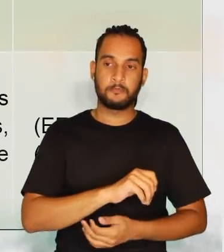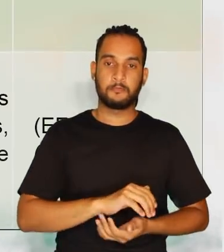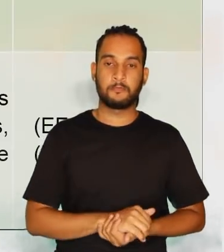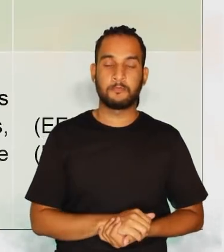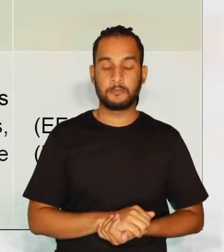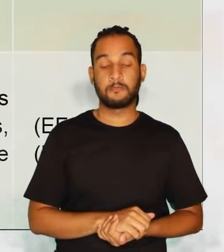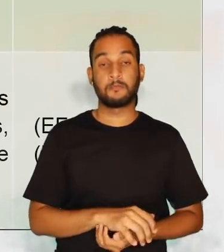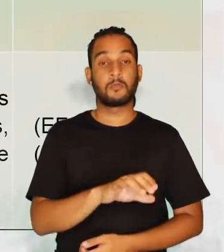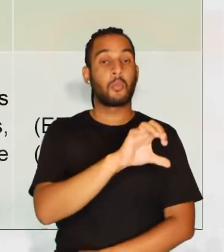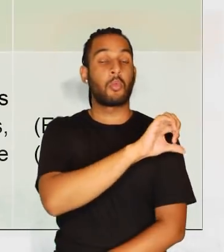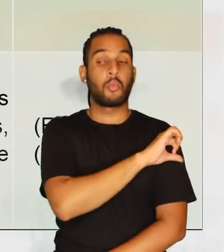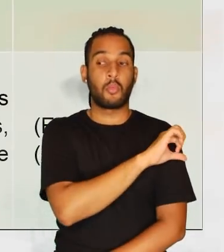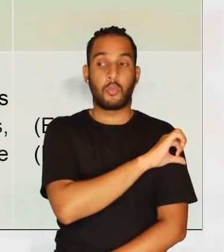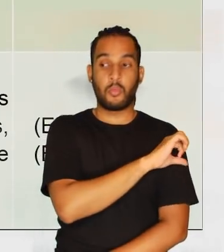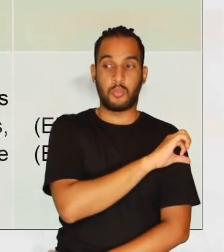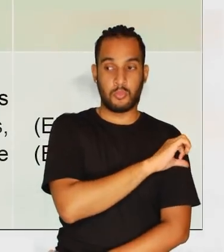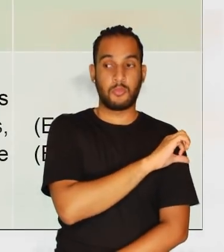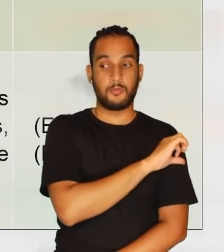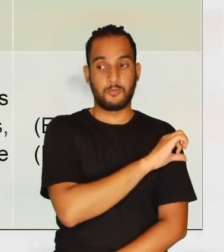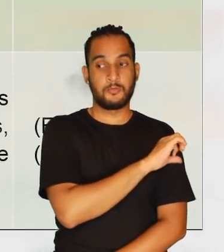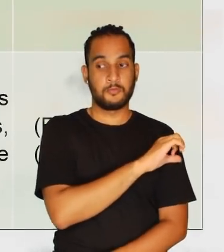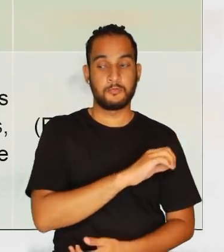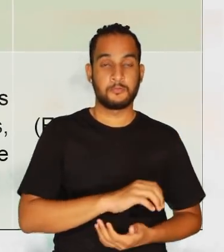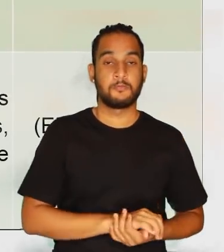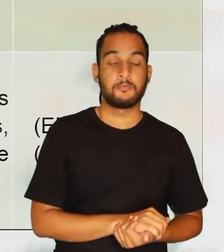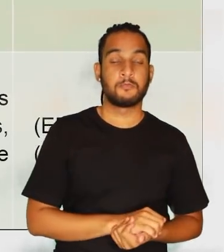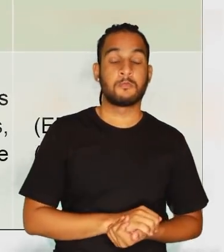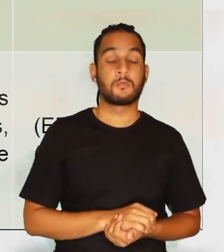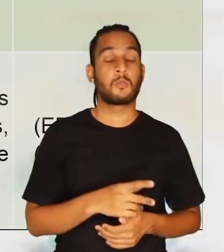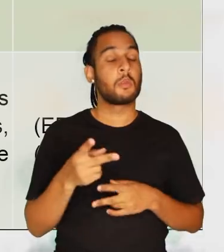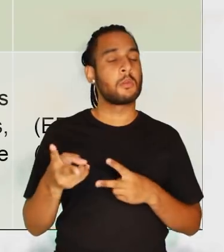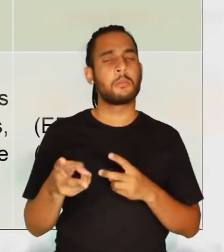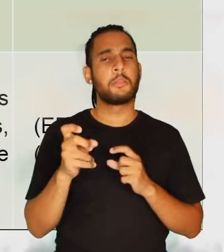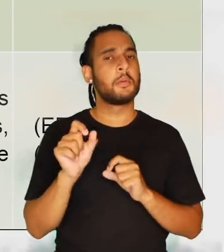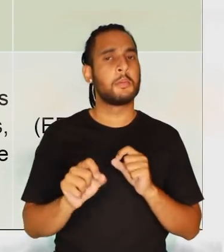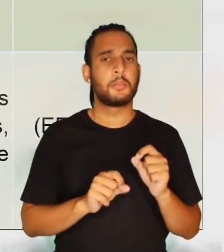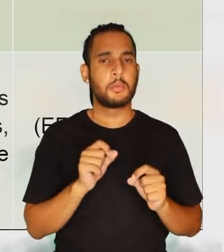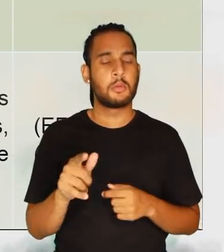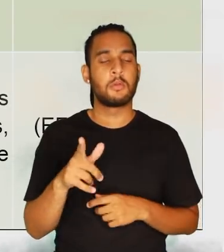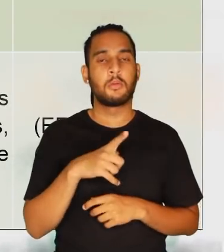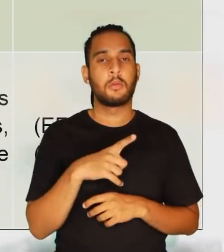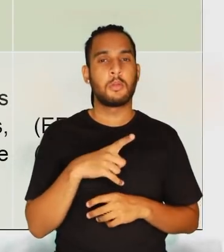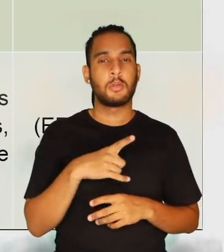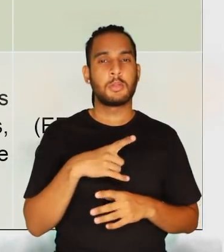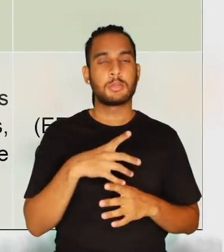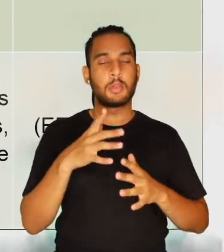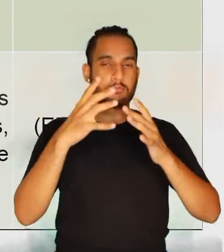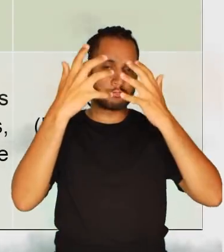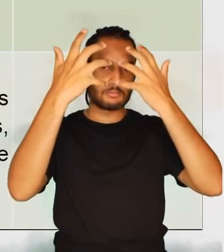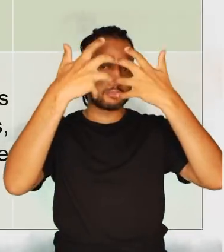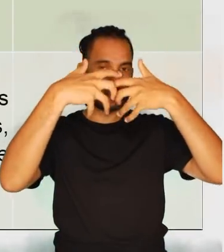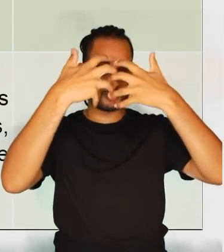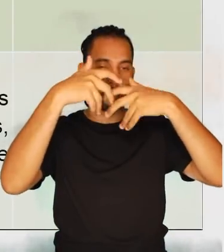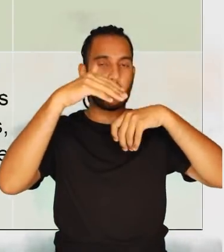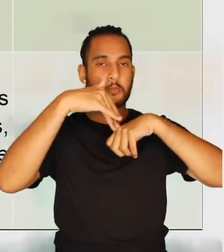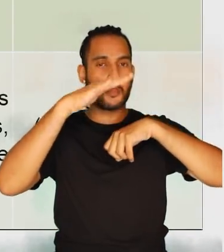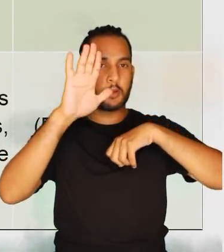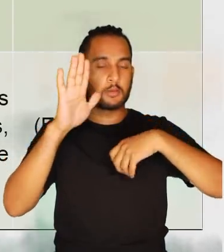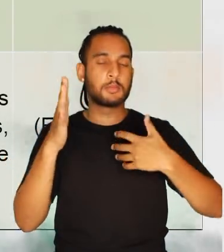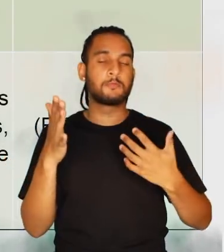alunos. O nono ano, então, para quem é dos anos finais, a gente percebe aqui uma maior